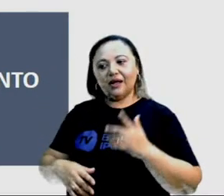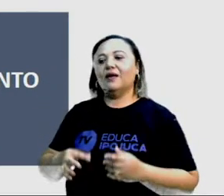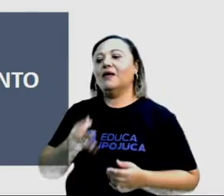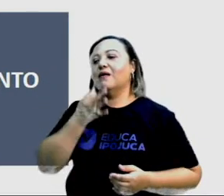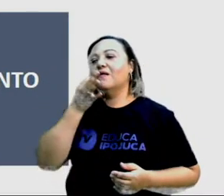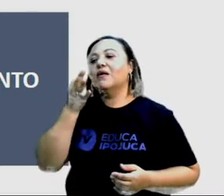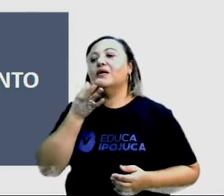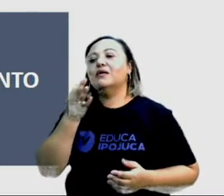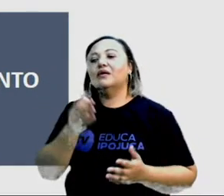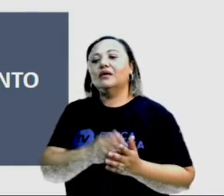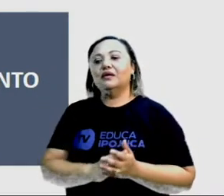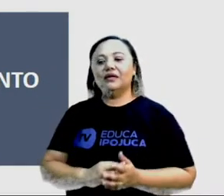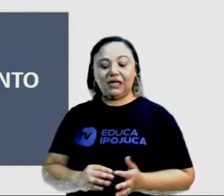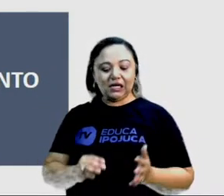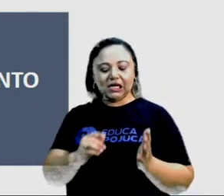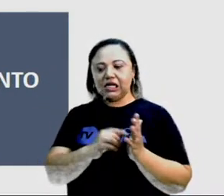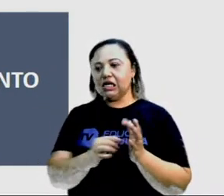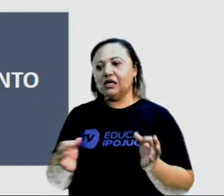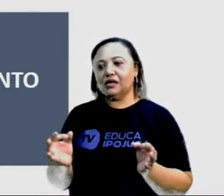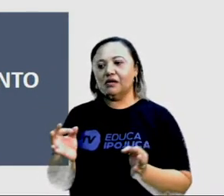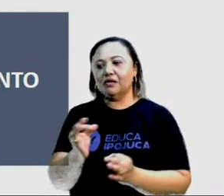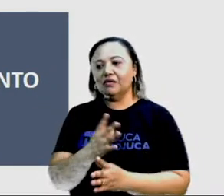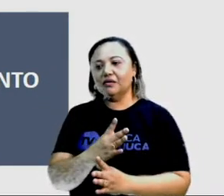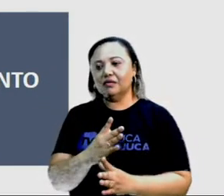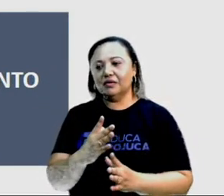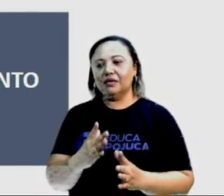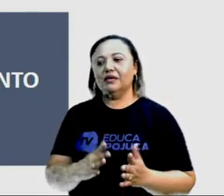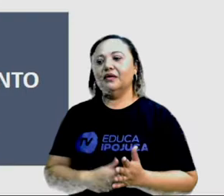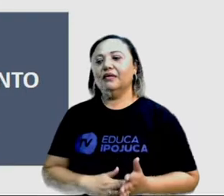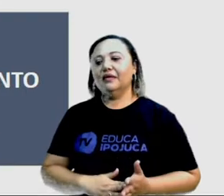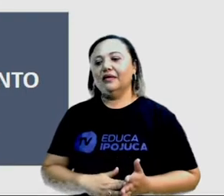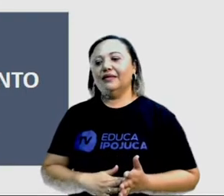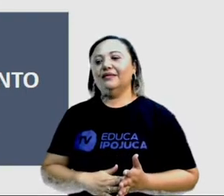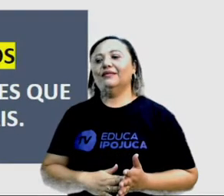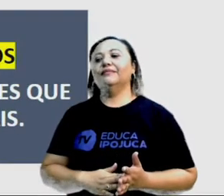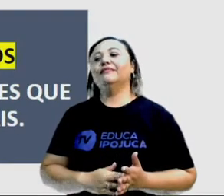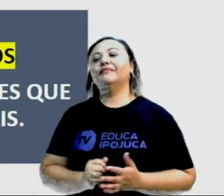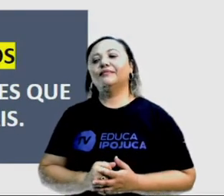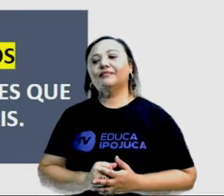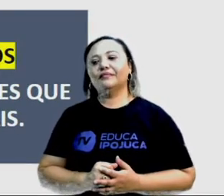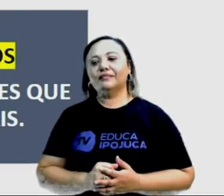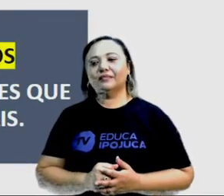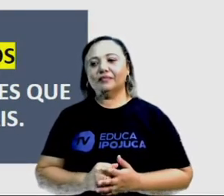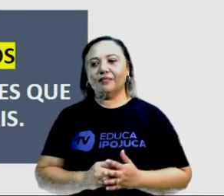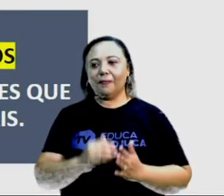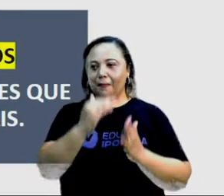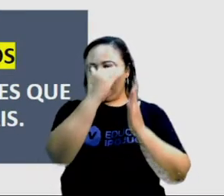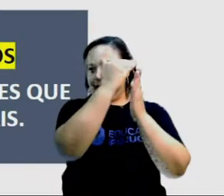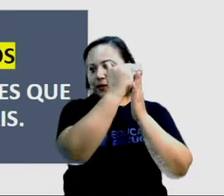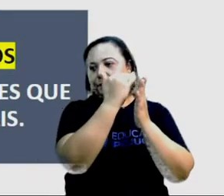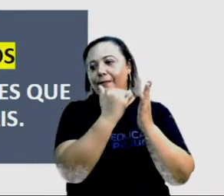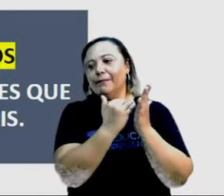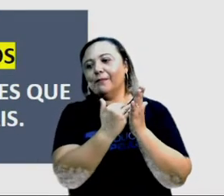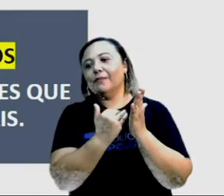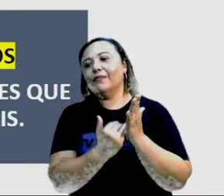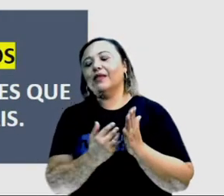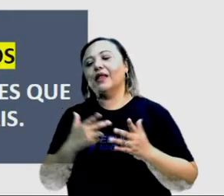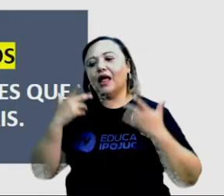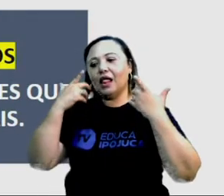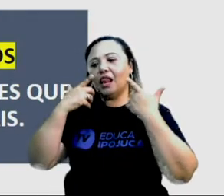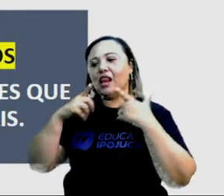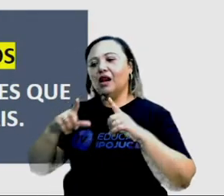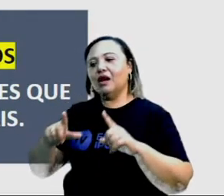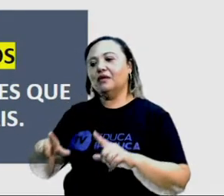opinião. E a conclusão, que confirma a minha tese. A linguagem, ela